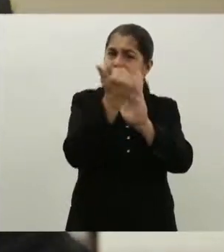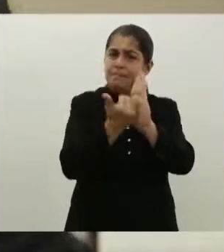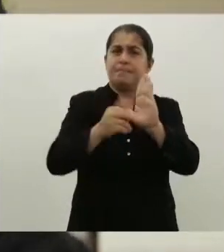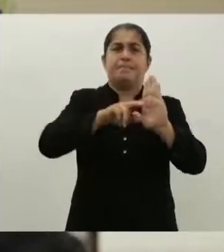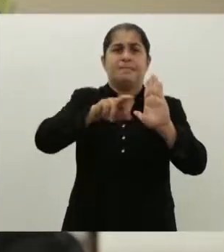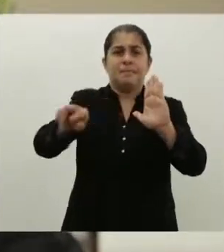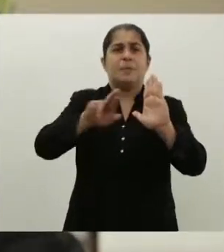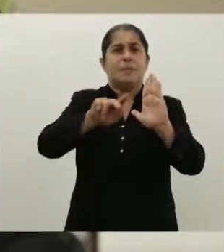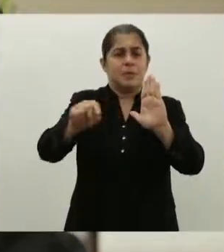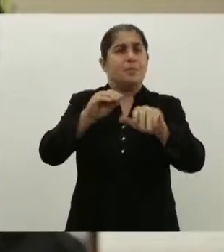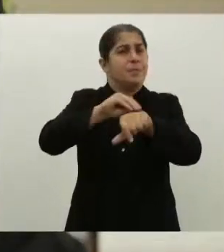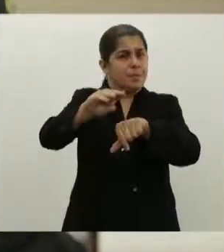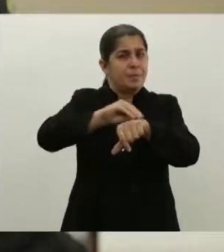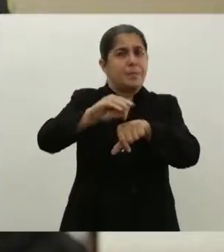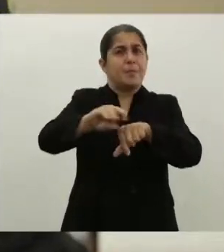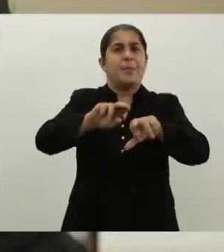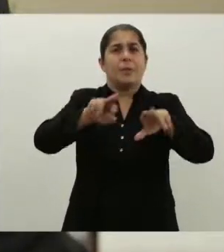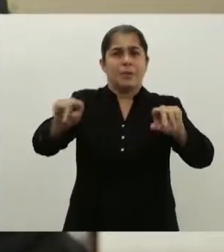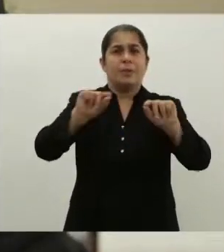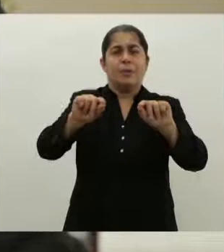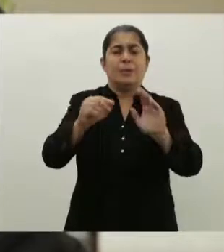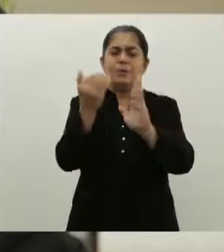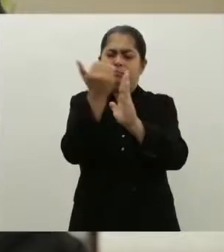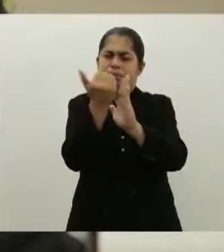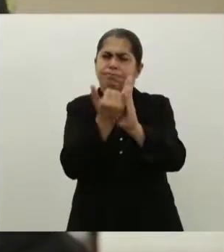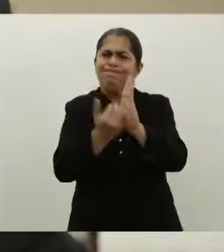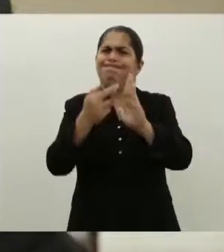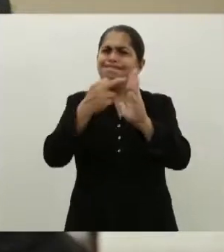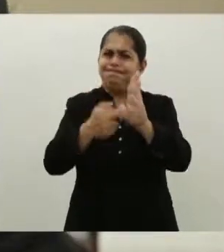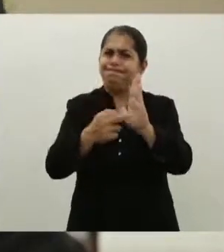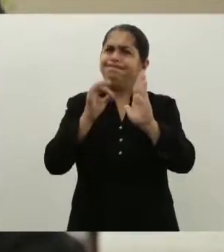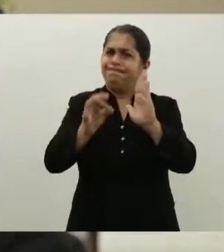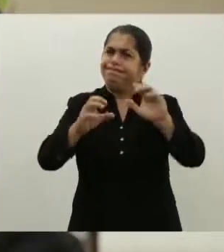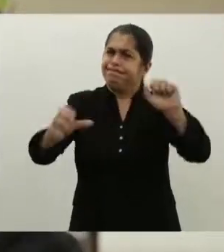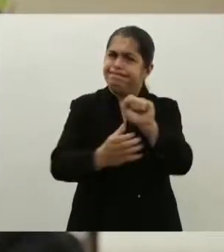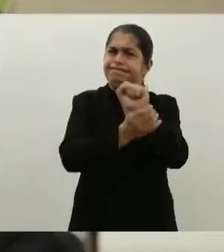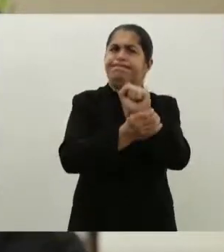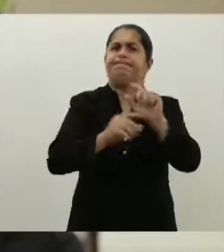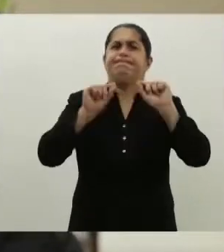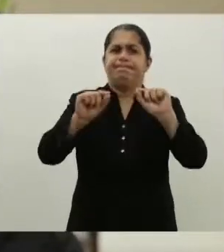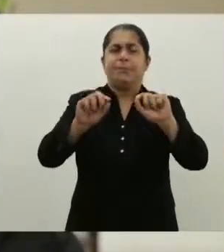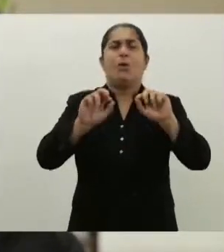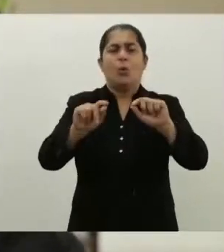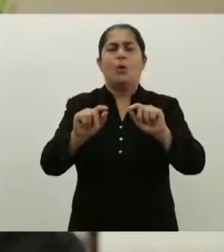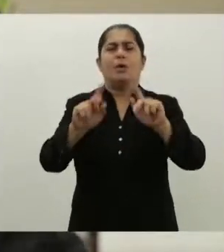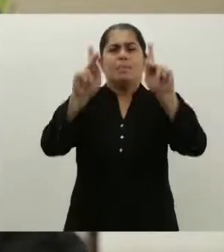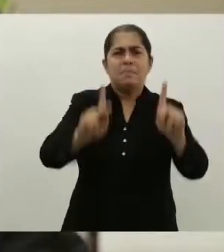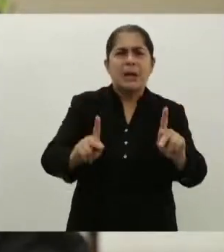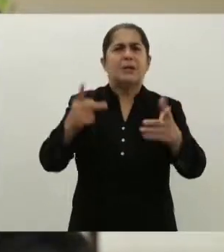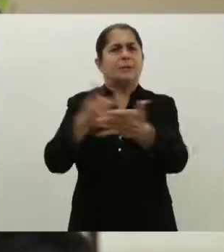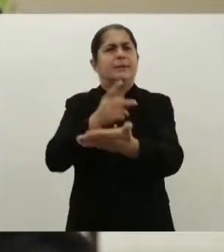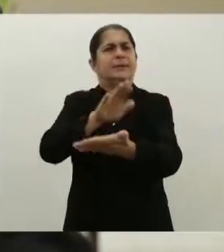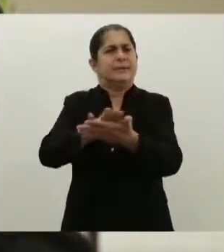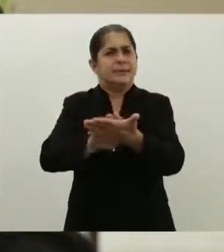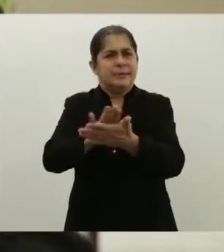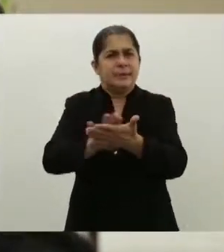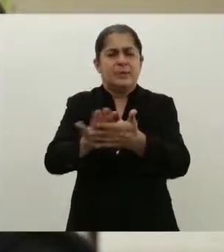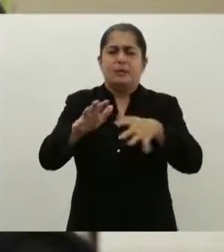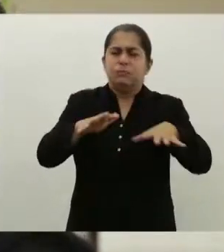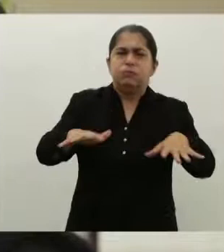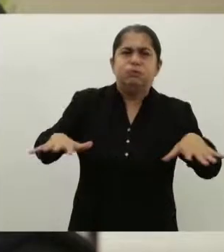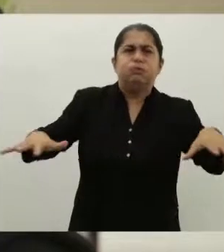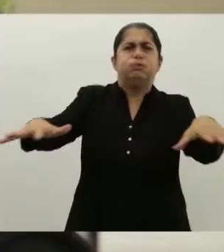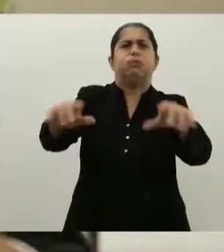com vistas a deixar bem caracterizado, bem consolidado e bem garantido, o que diz respeito à tranquilidade dos